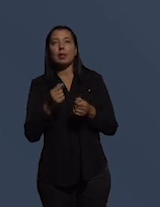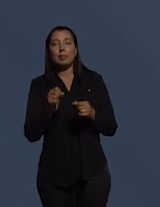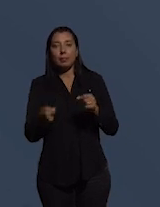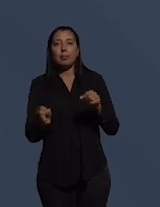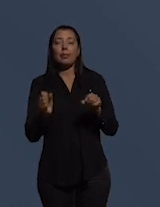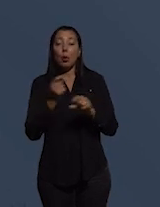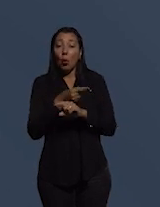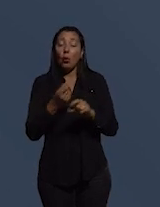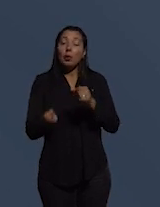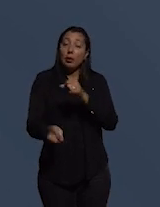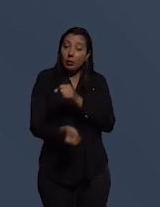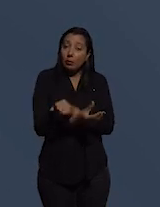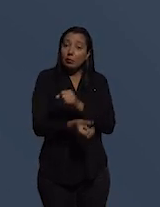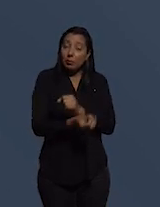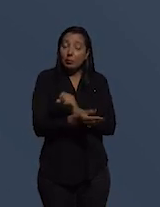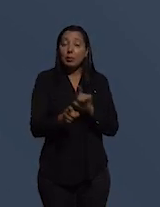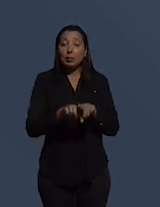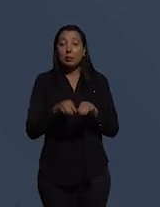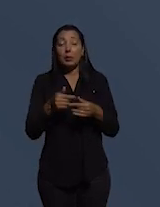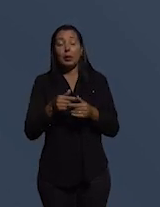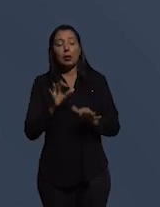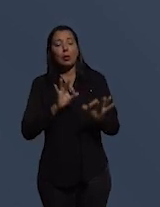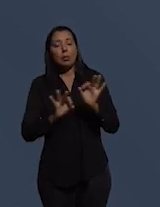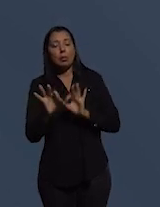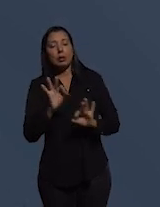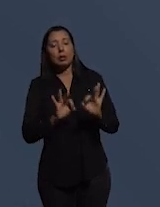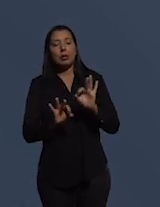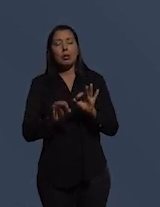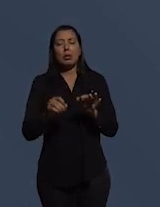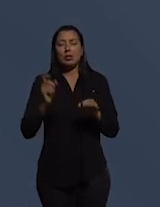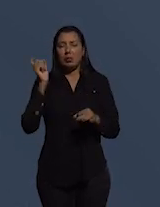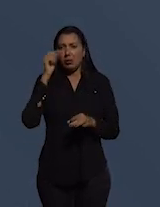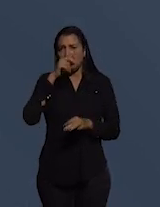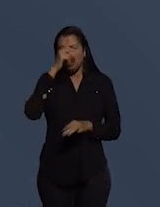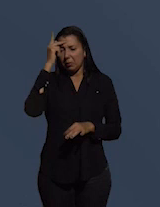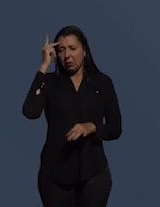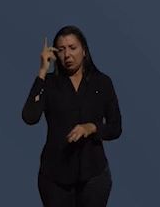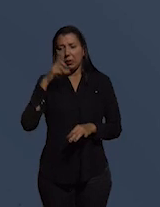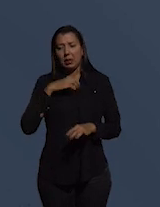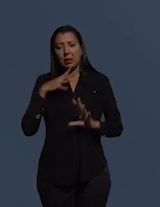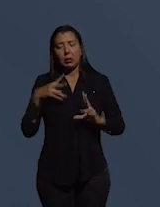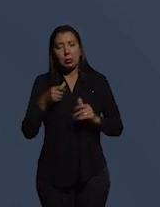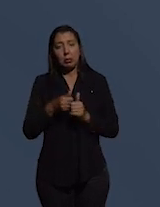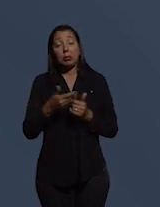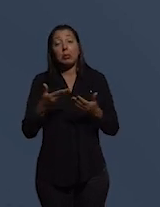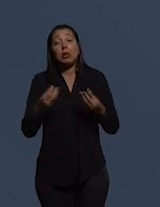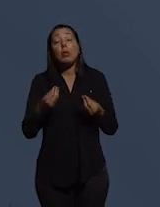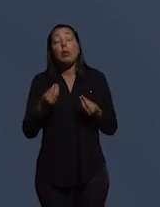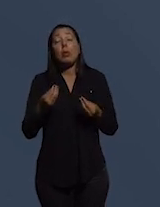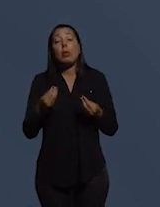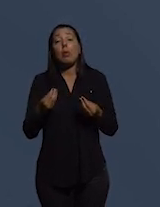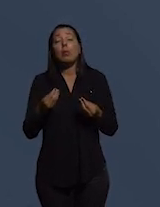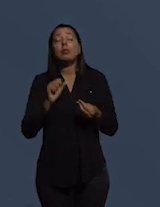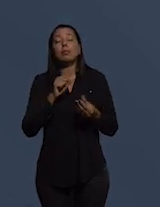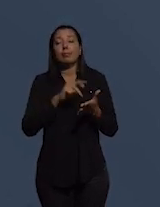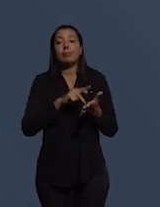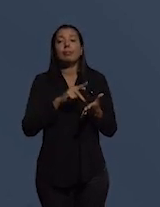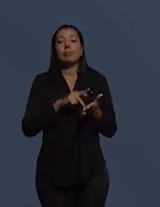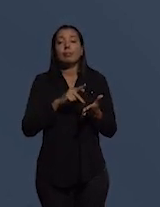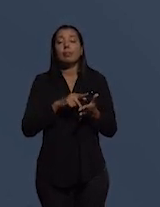ganhando com isso e um ajuste seria complicado para as pessoas alcançarem integridade então essa é uma situação que realmente